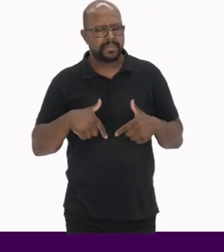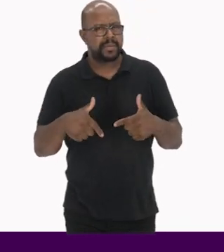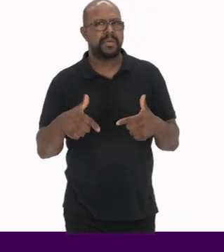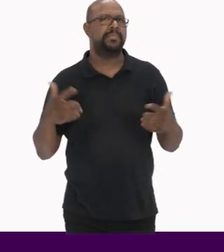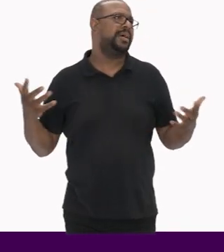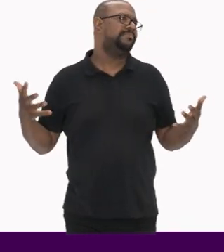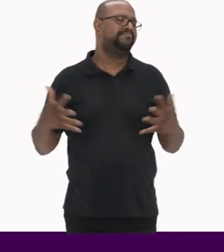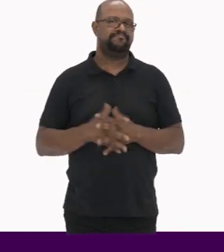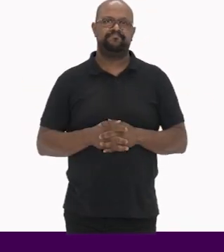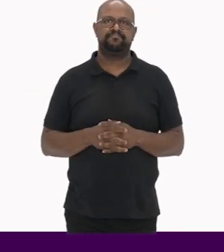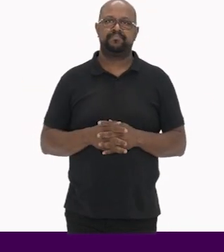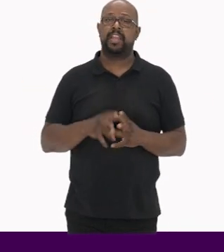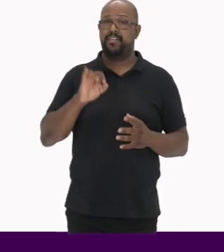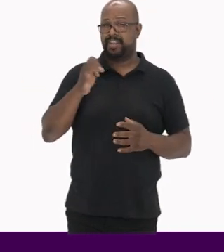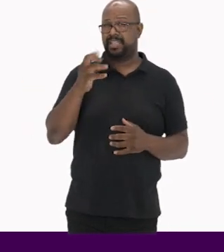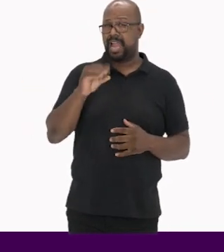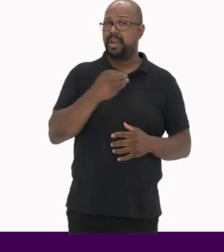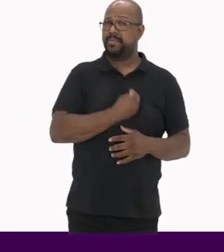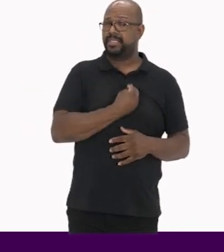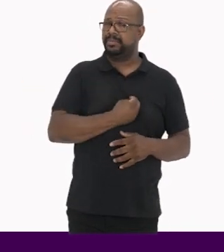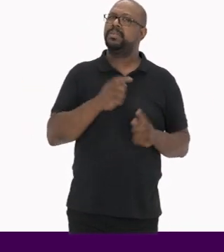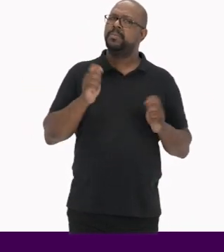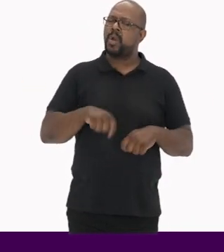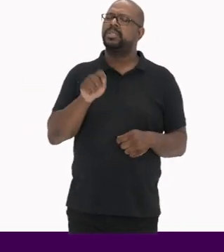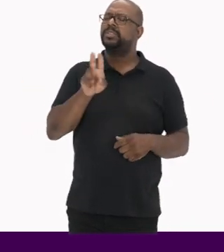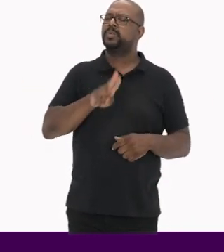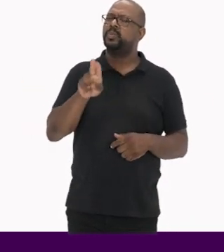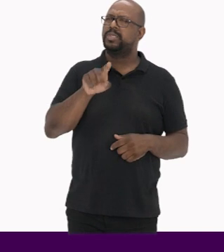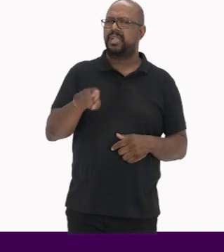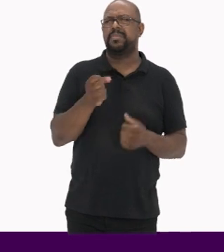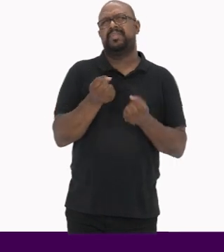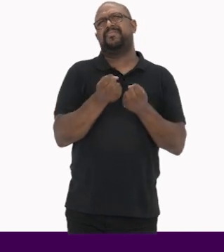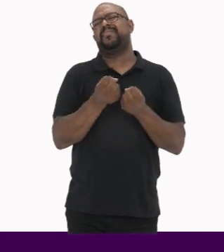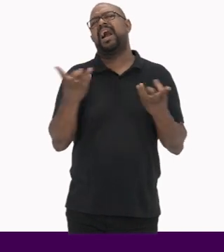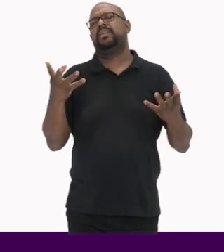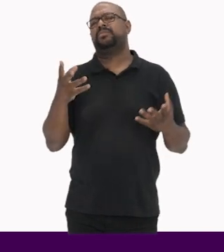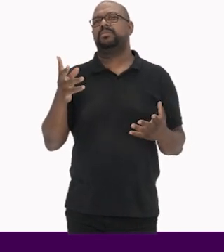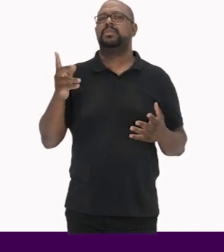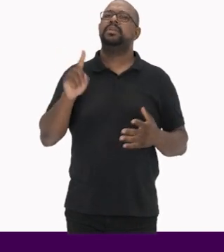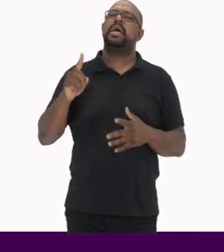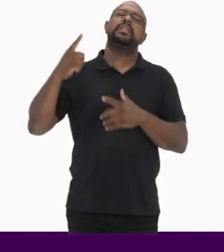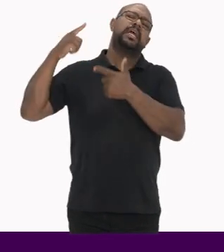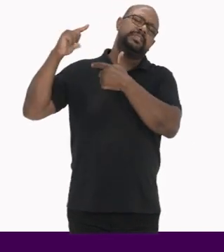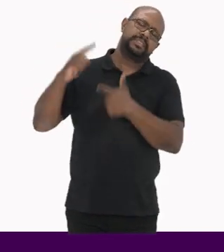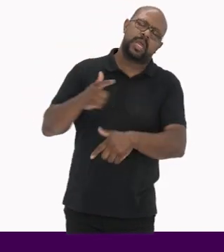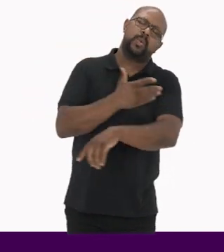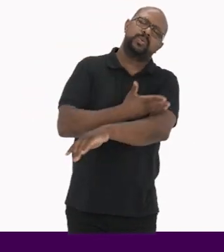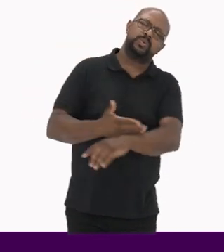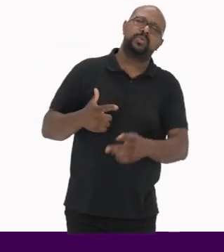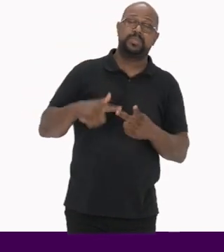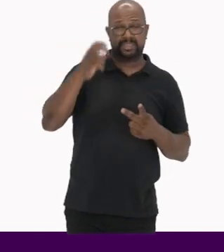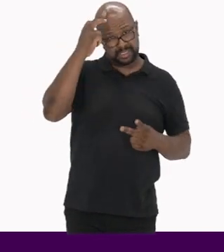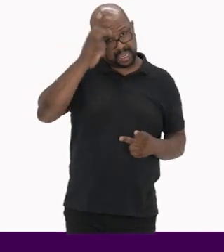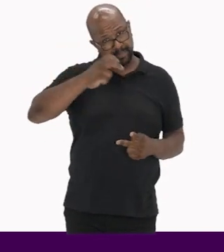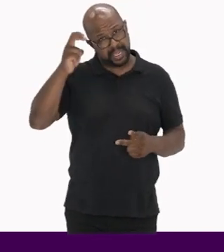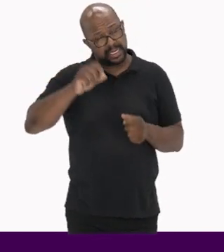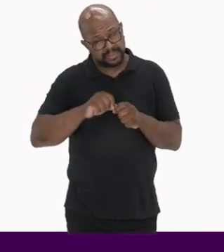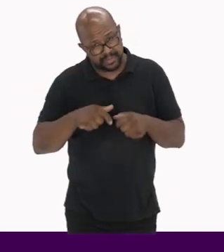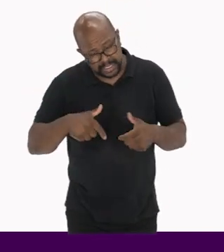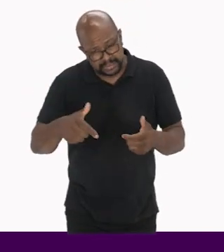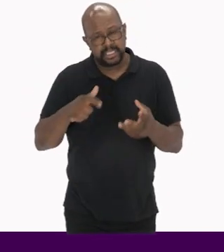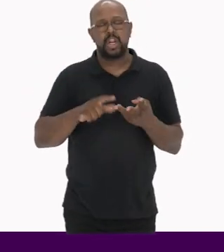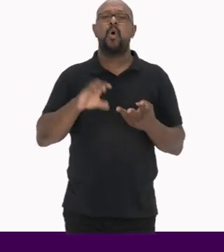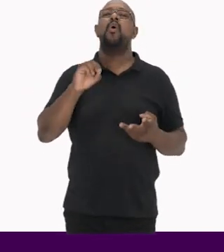aplicá-lo O inventário participativo pode ser aplicado para muitos casos Tradições e costumes, saberes e